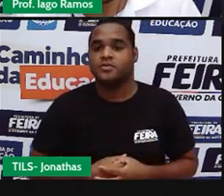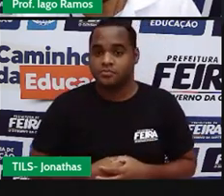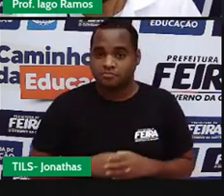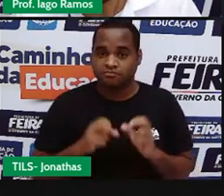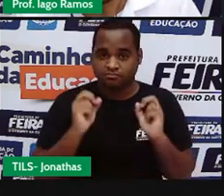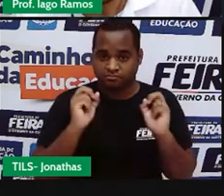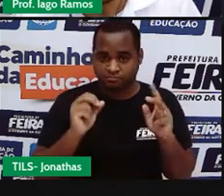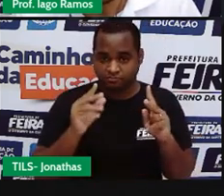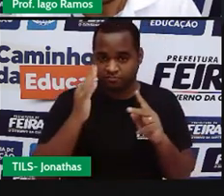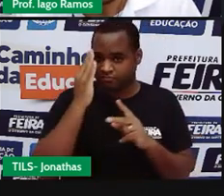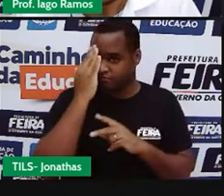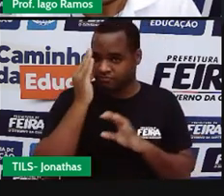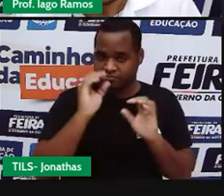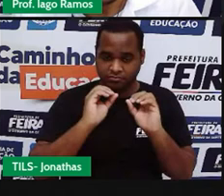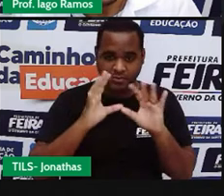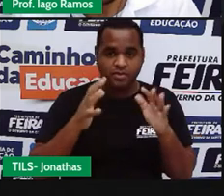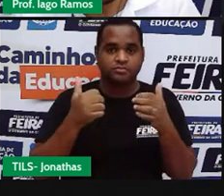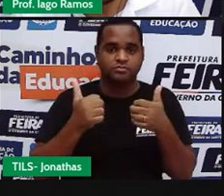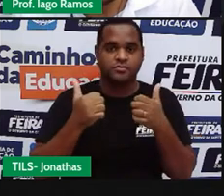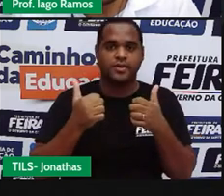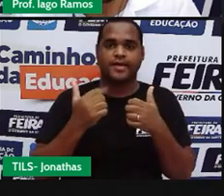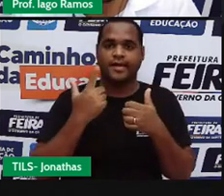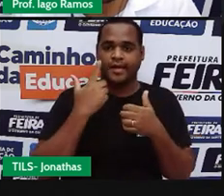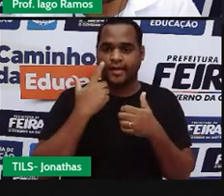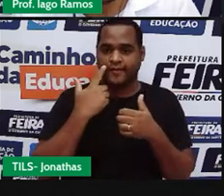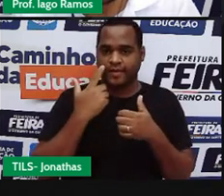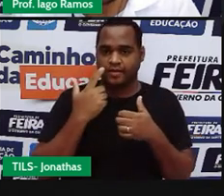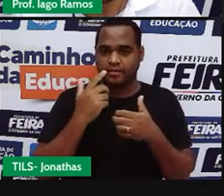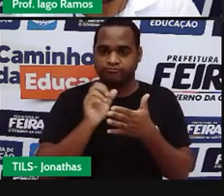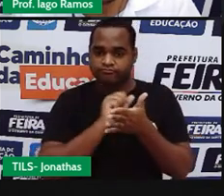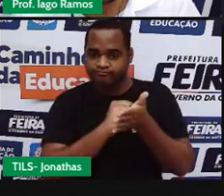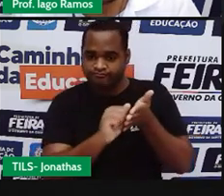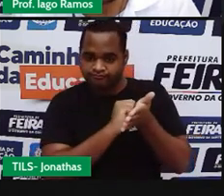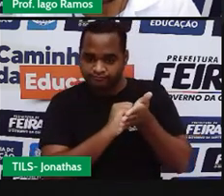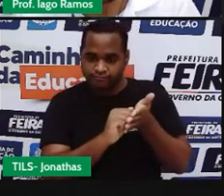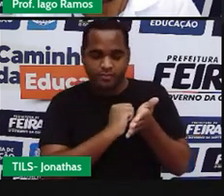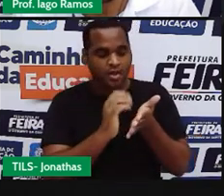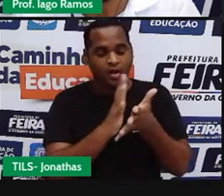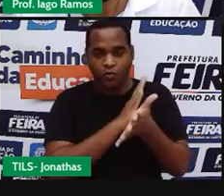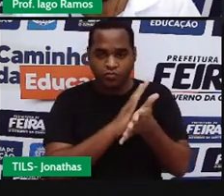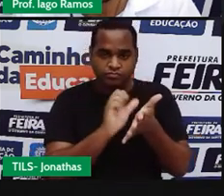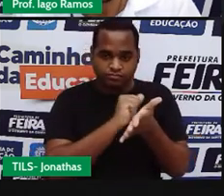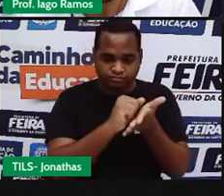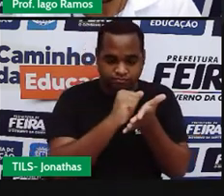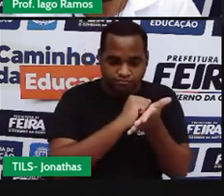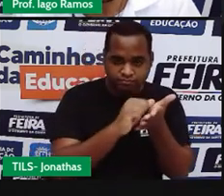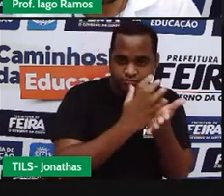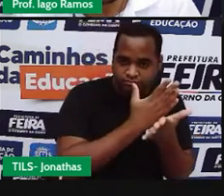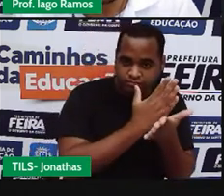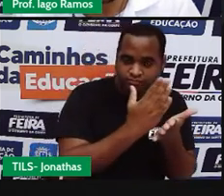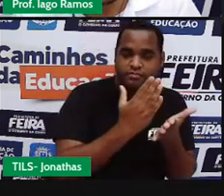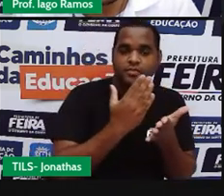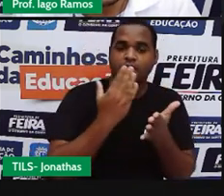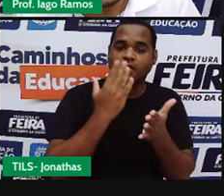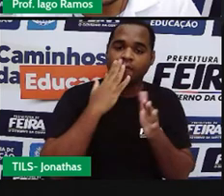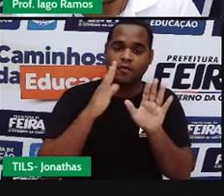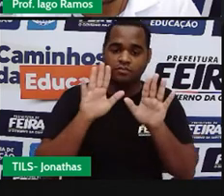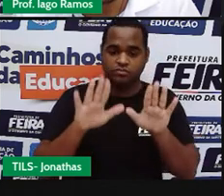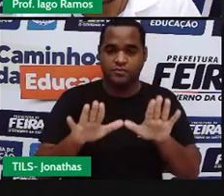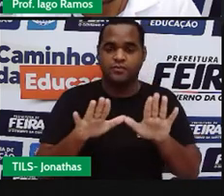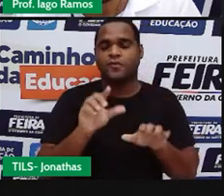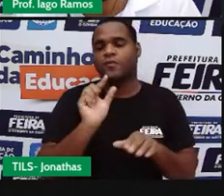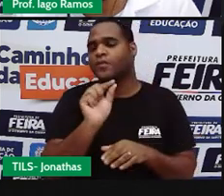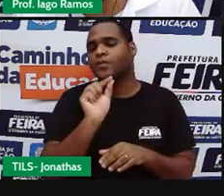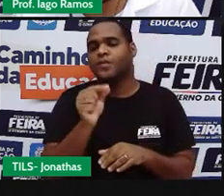Beleza. Eu vou apagar algumas coisas aqui. E vou apenas deixar